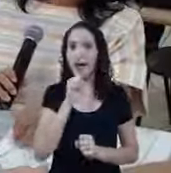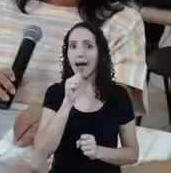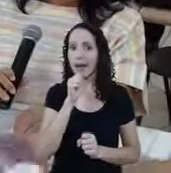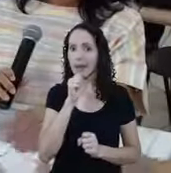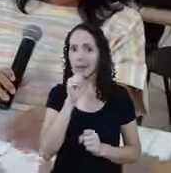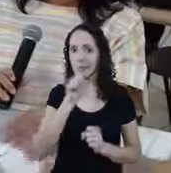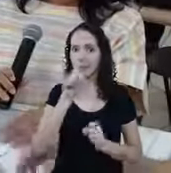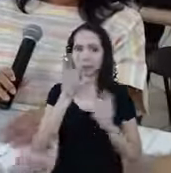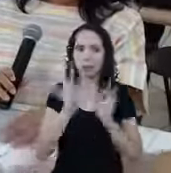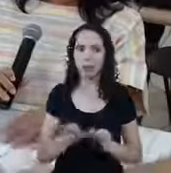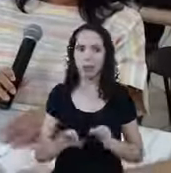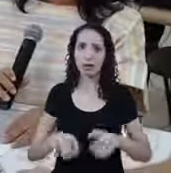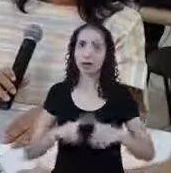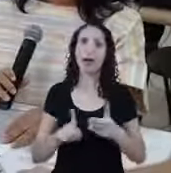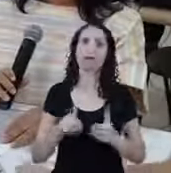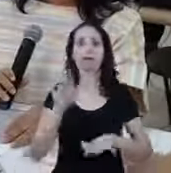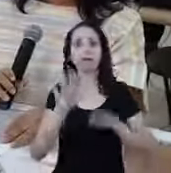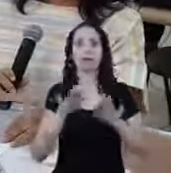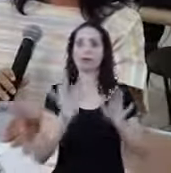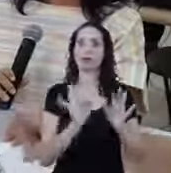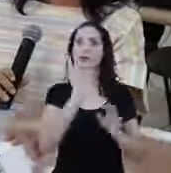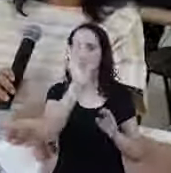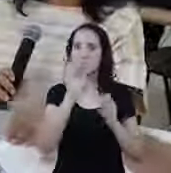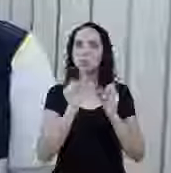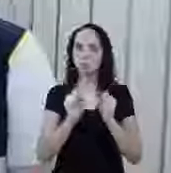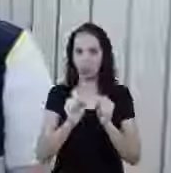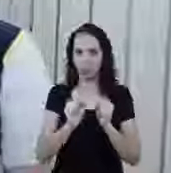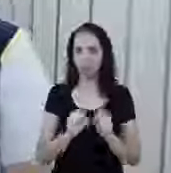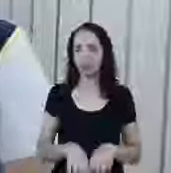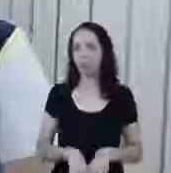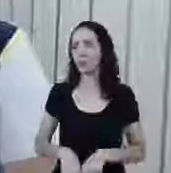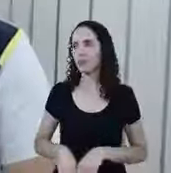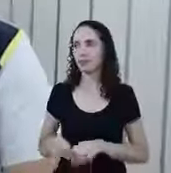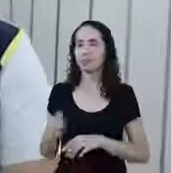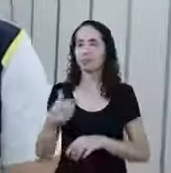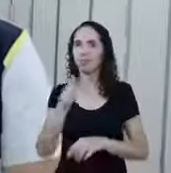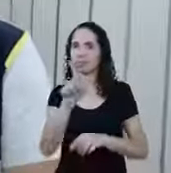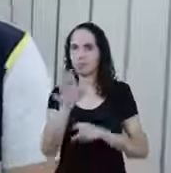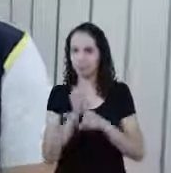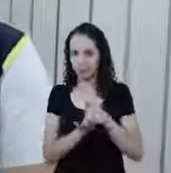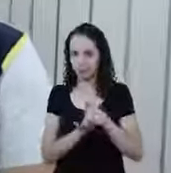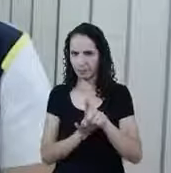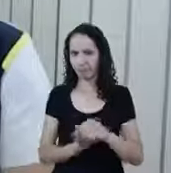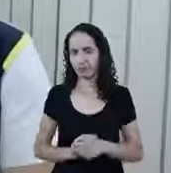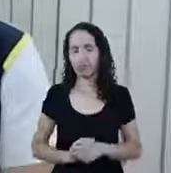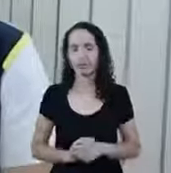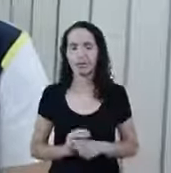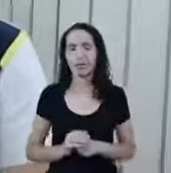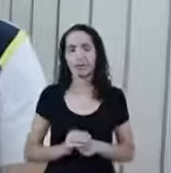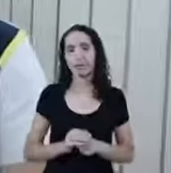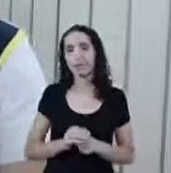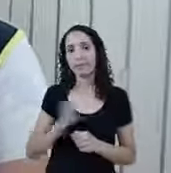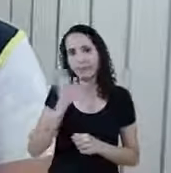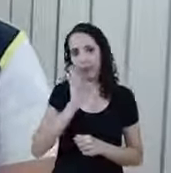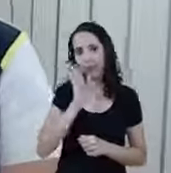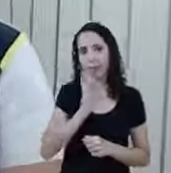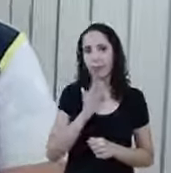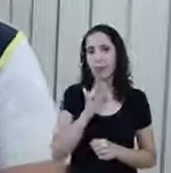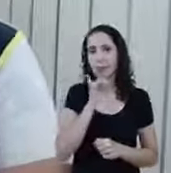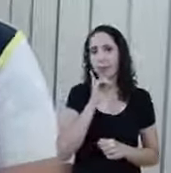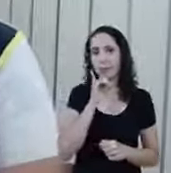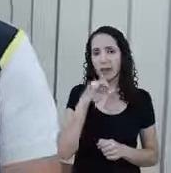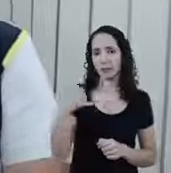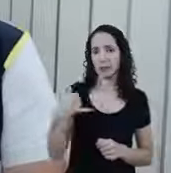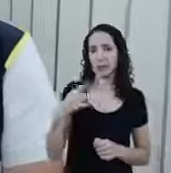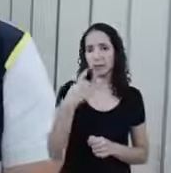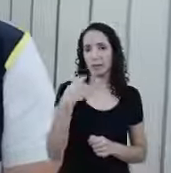Mas eles estudam Ampliar para essas pessoas também Uma pergunta agora interessante Porque vocês falaram Que é acima de 18 anos Que é o